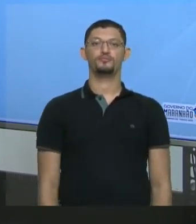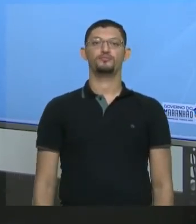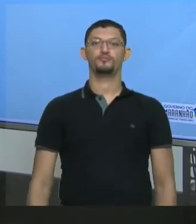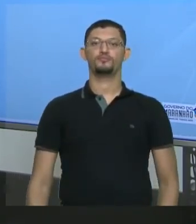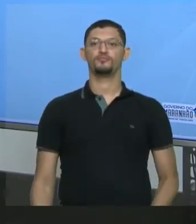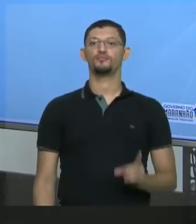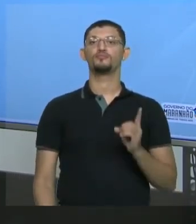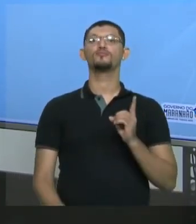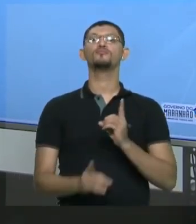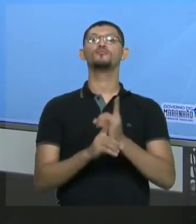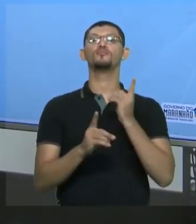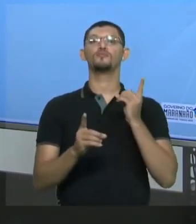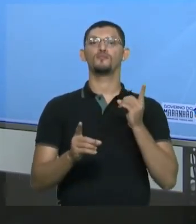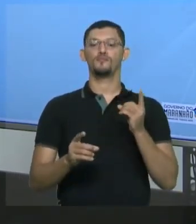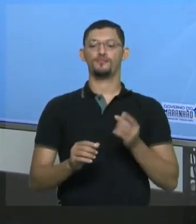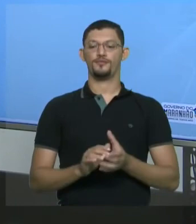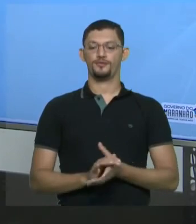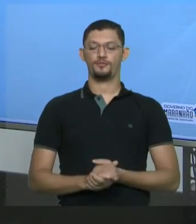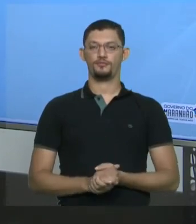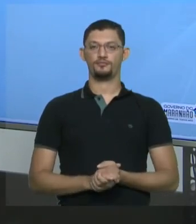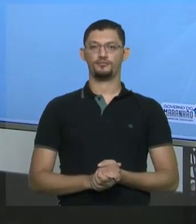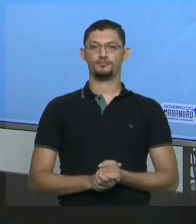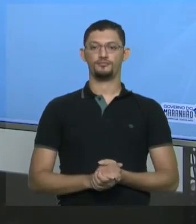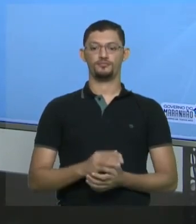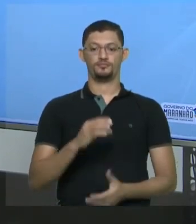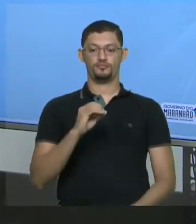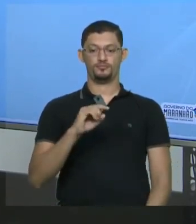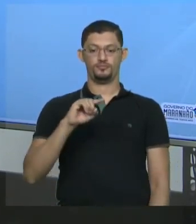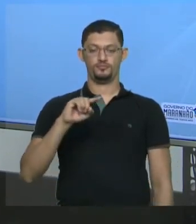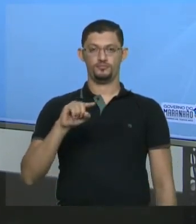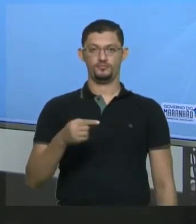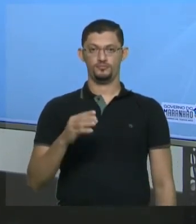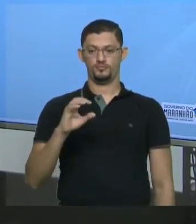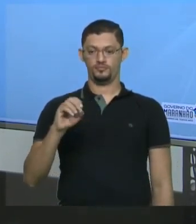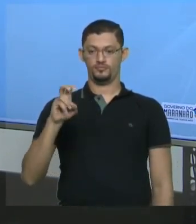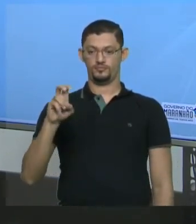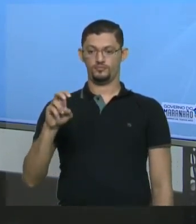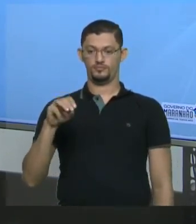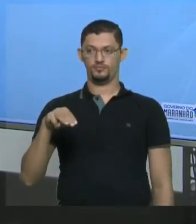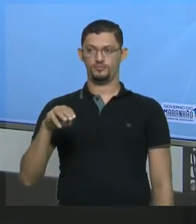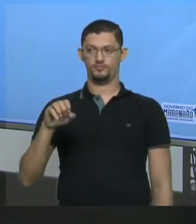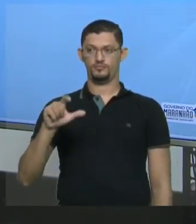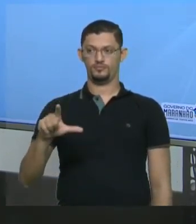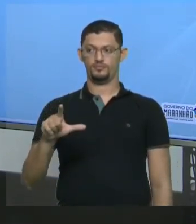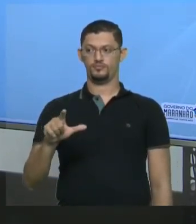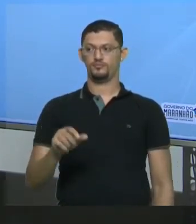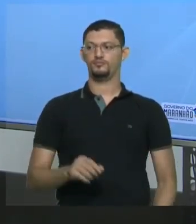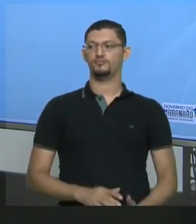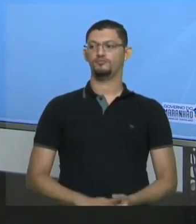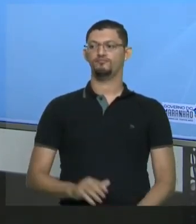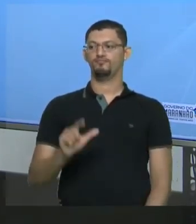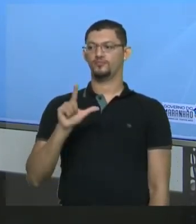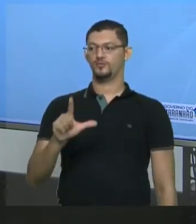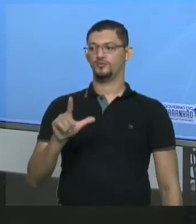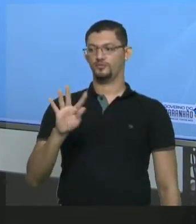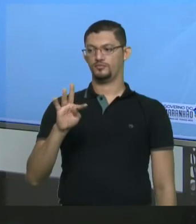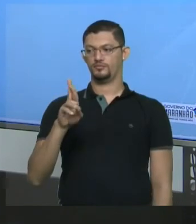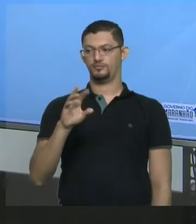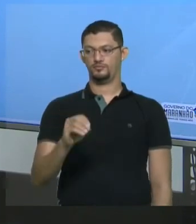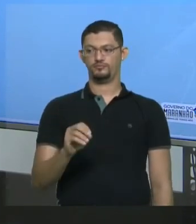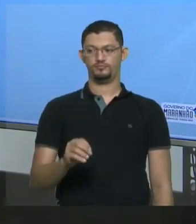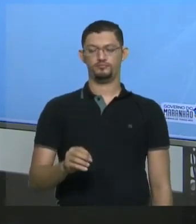nós achamos a molaridade no valor de 0,5 mol por litro. Ok, pessoal?